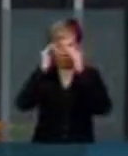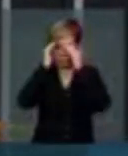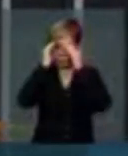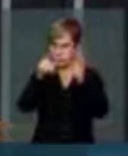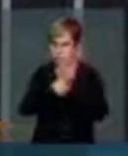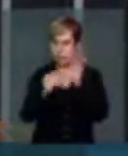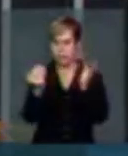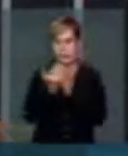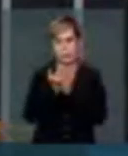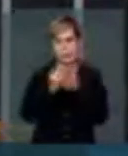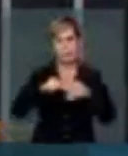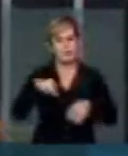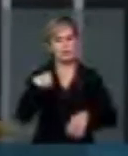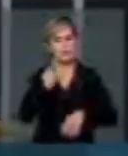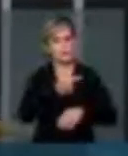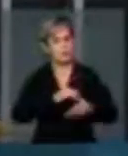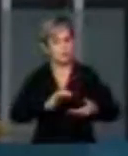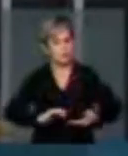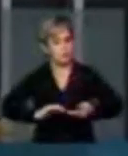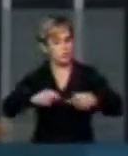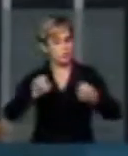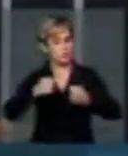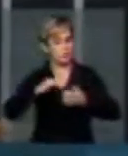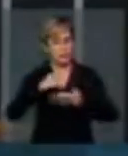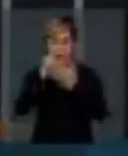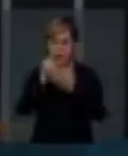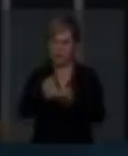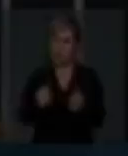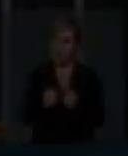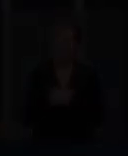os quais nós, no Congresso Nacional, devemos nos solidarizar. Era isso, Sr. Presidente.